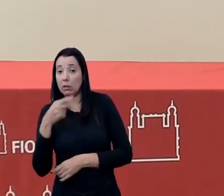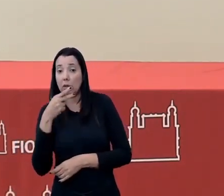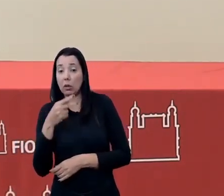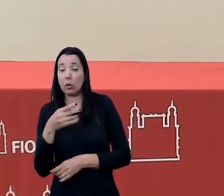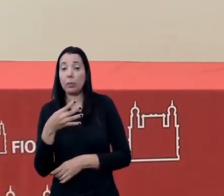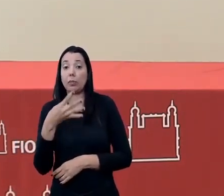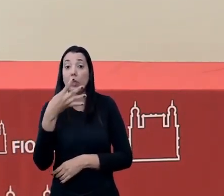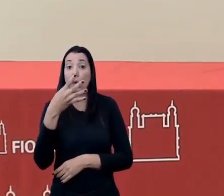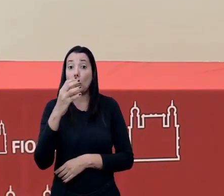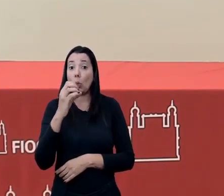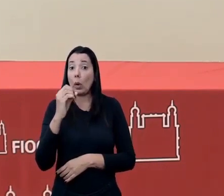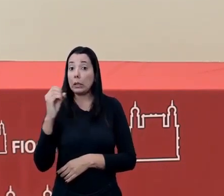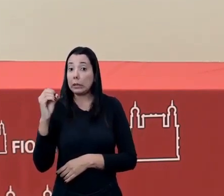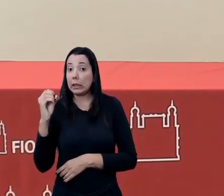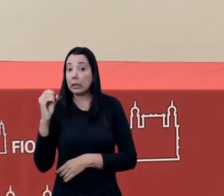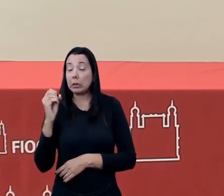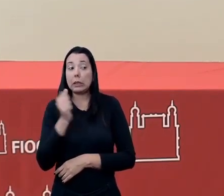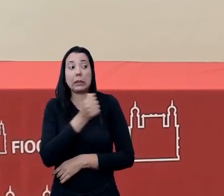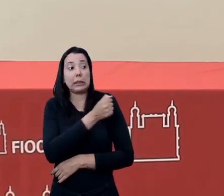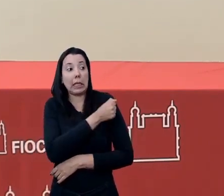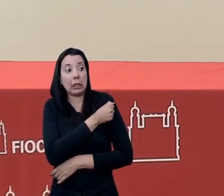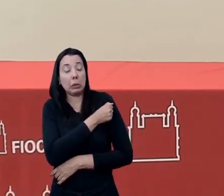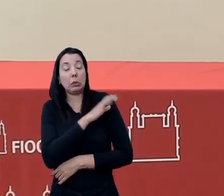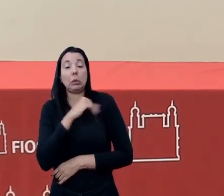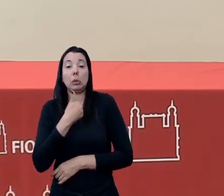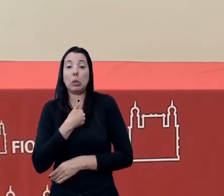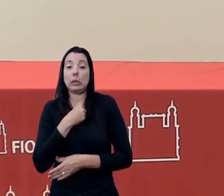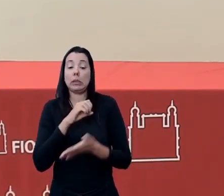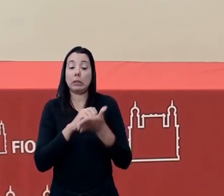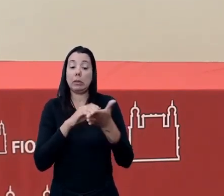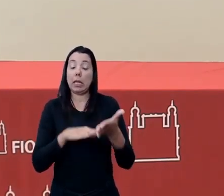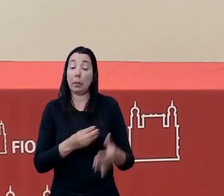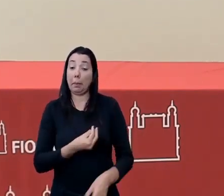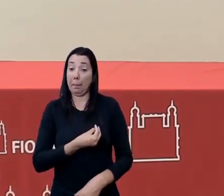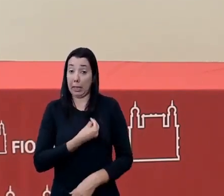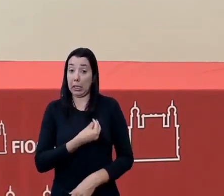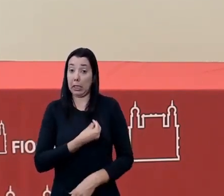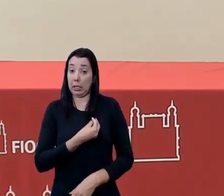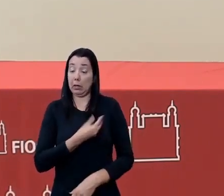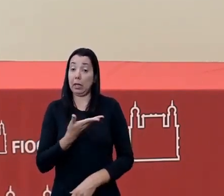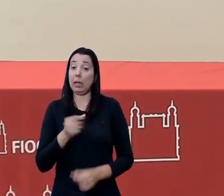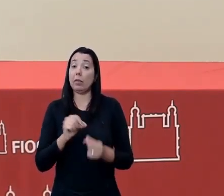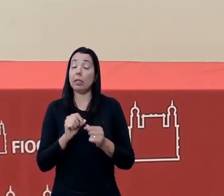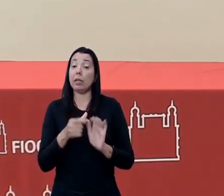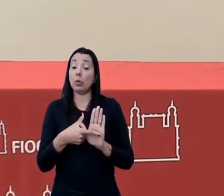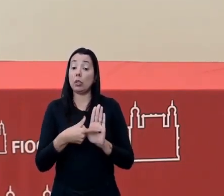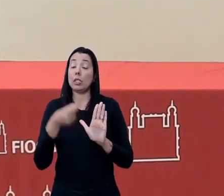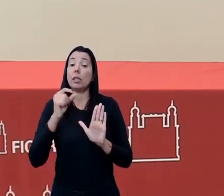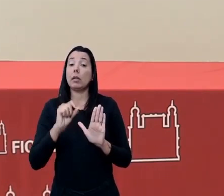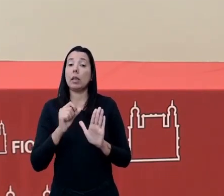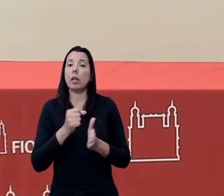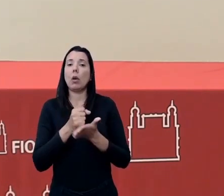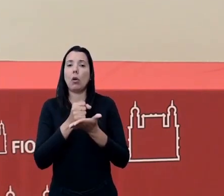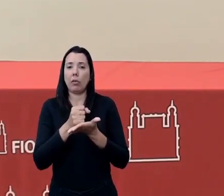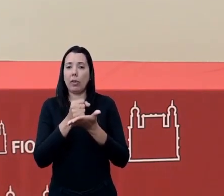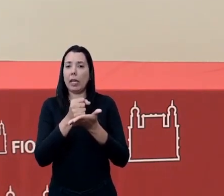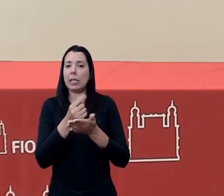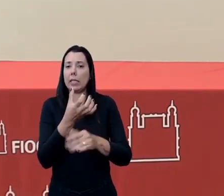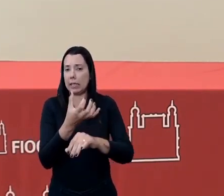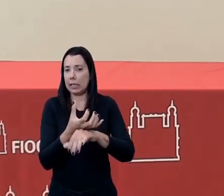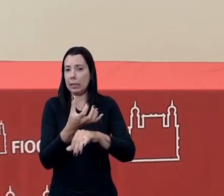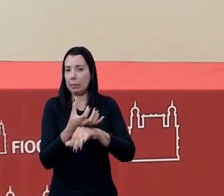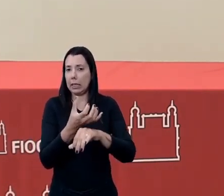400 discentes, nas nossas atividades presenciais. Eu quero fazer um destaque que a gente vem ofertando disciplinas,